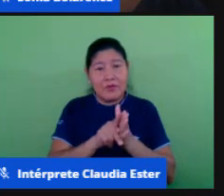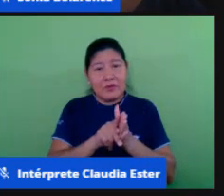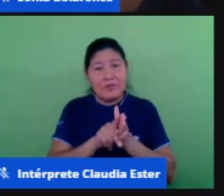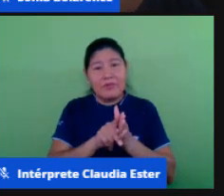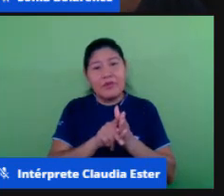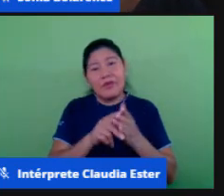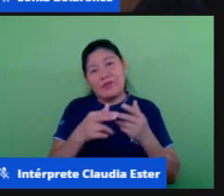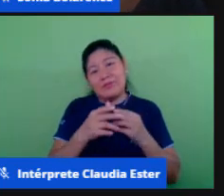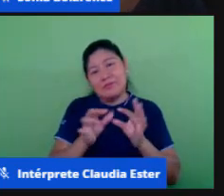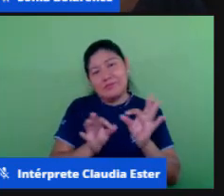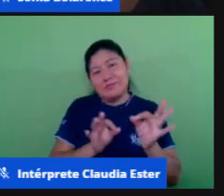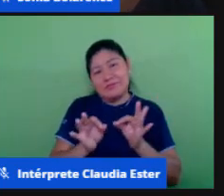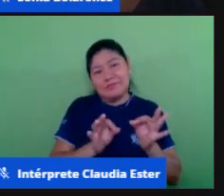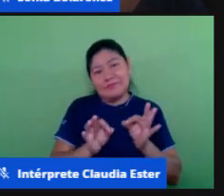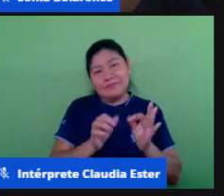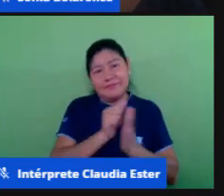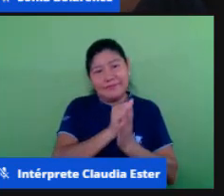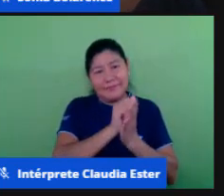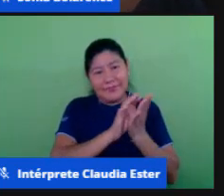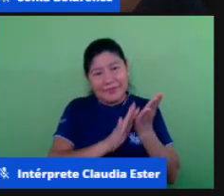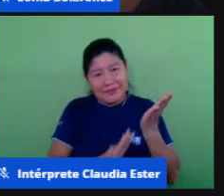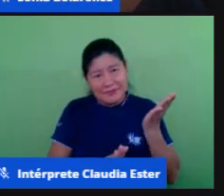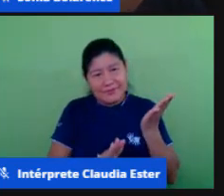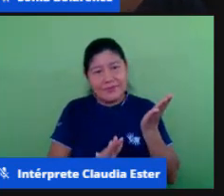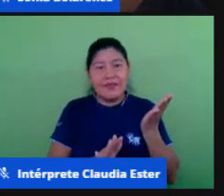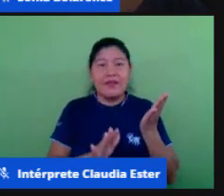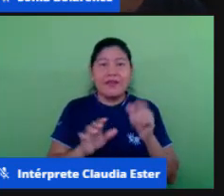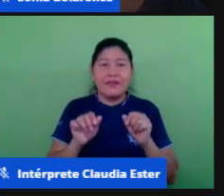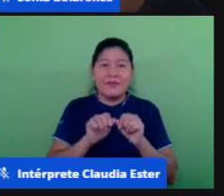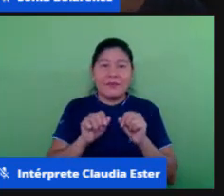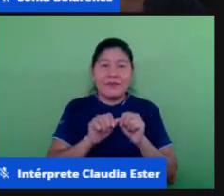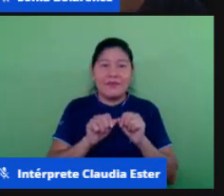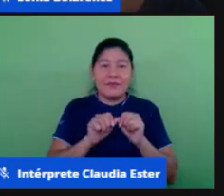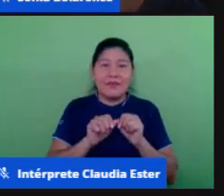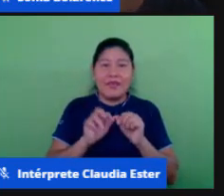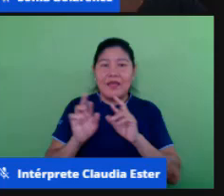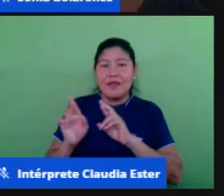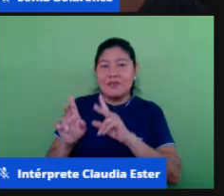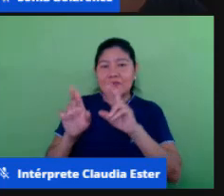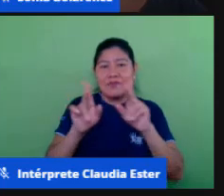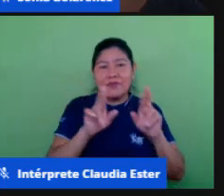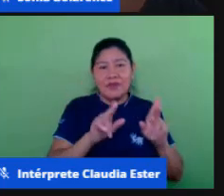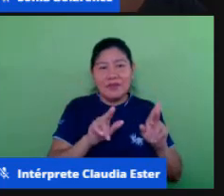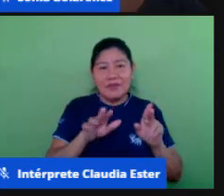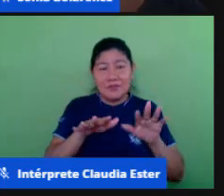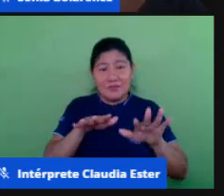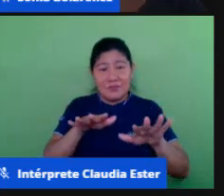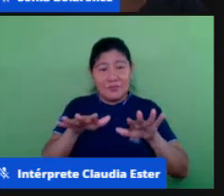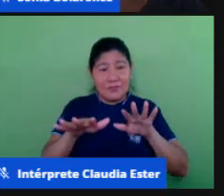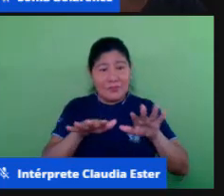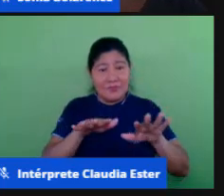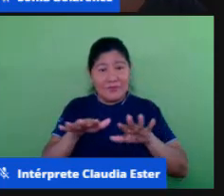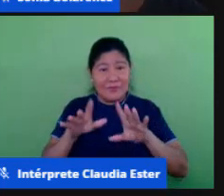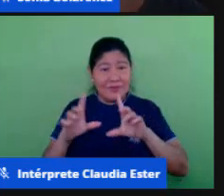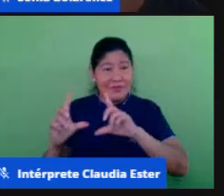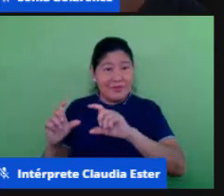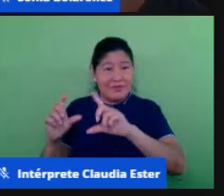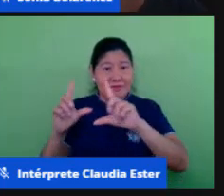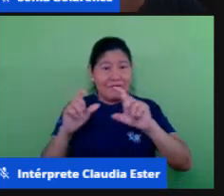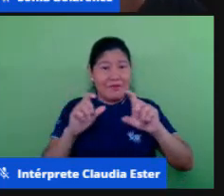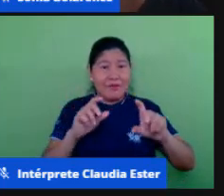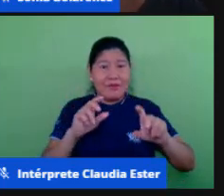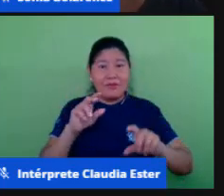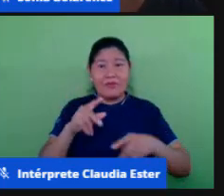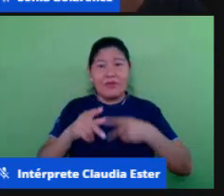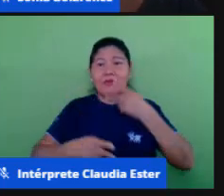office nosso aí você pode criar um movie maker né você dá um movimento a essas imagens aí junto com a sua fala